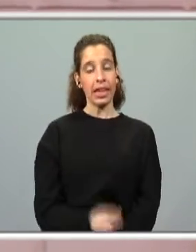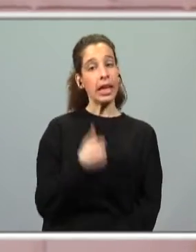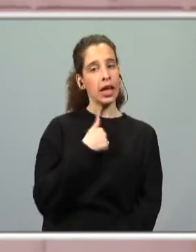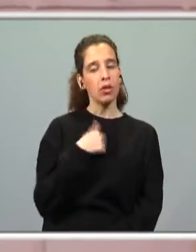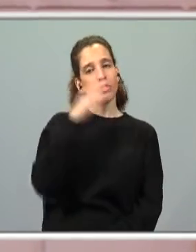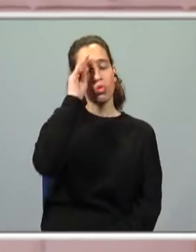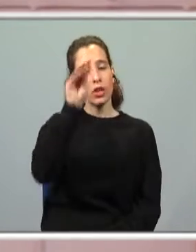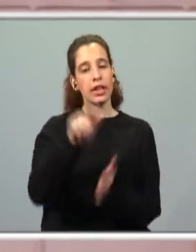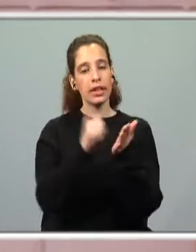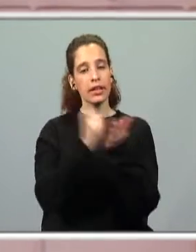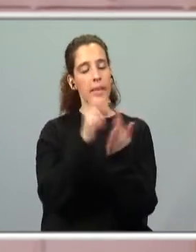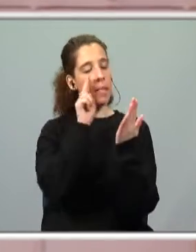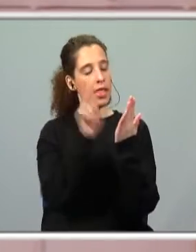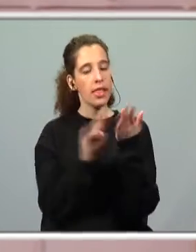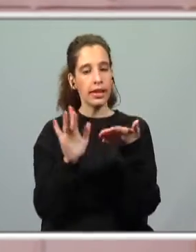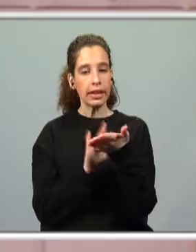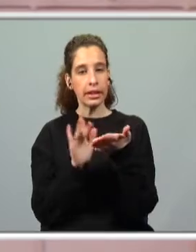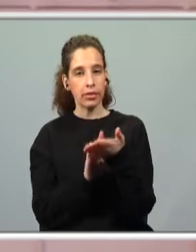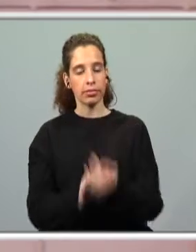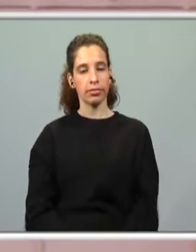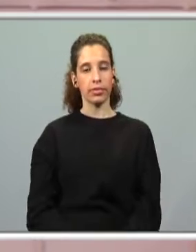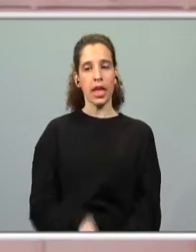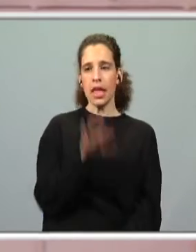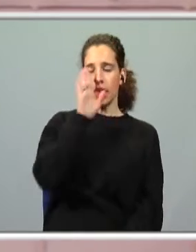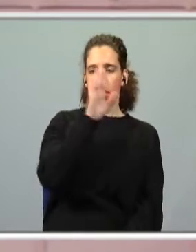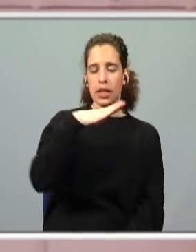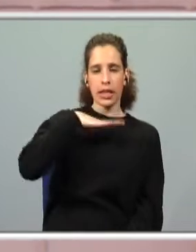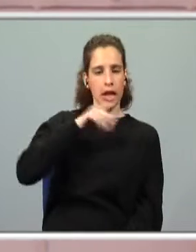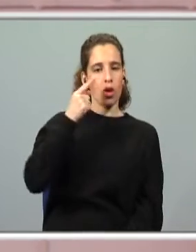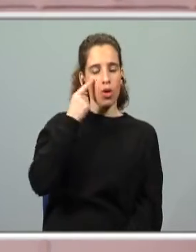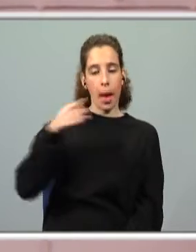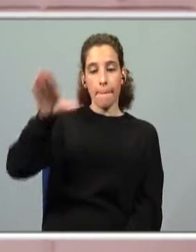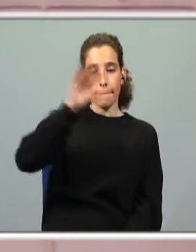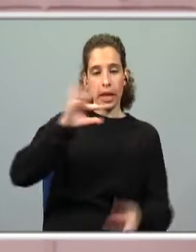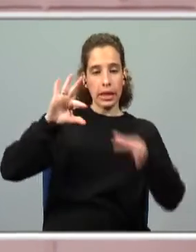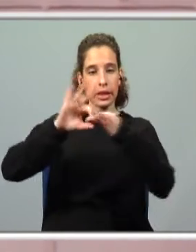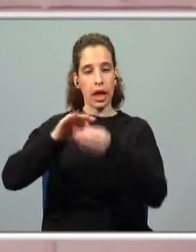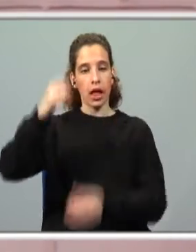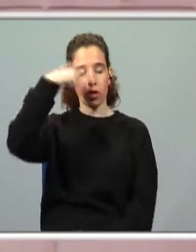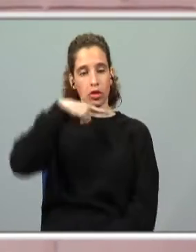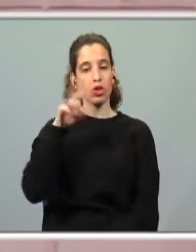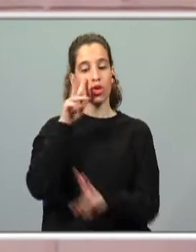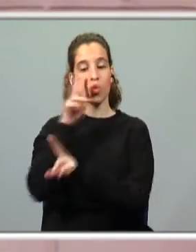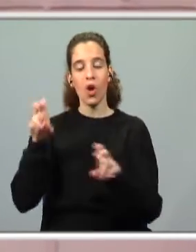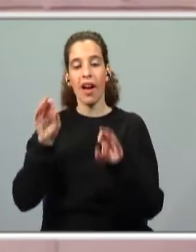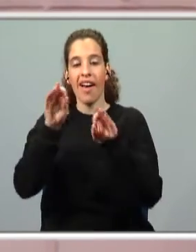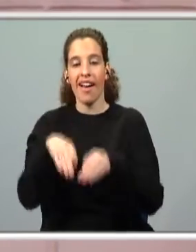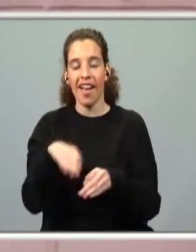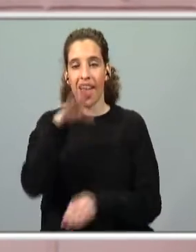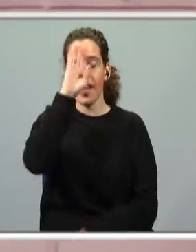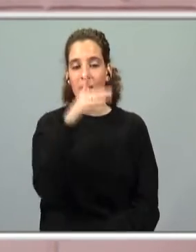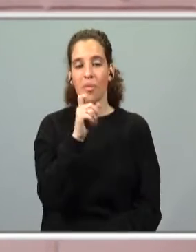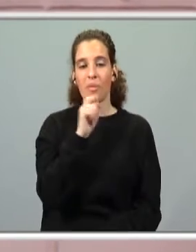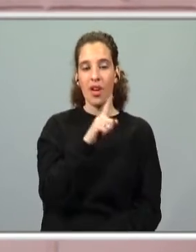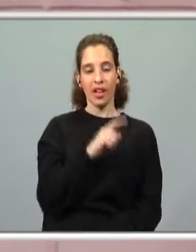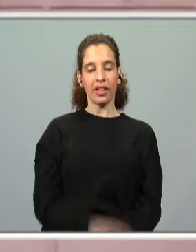aconselho-vos sempre a ler livros. Se quiserem ir conhecer mais sobre esta história e descobrir o seu final, já sabem, podem